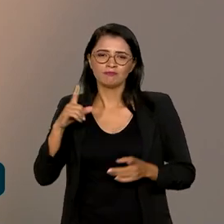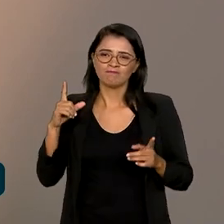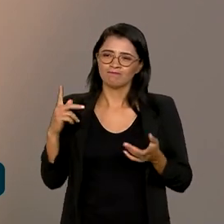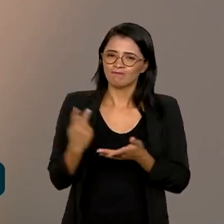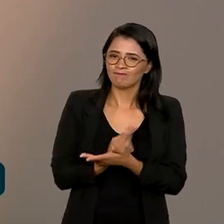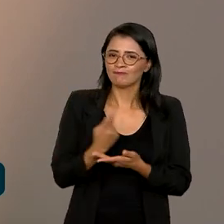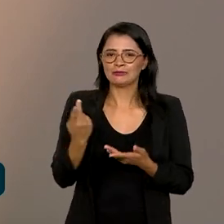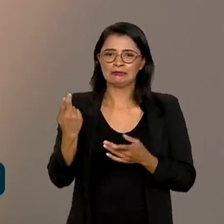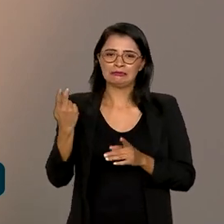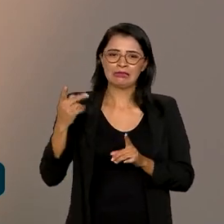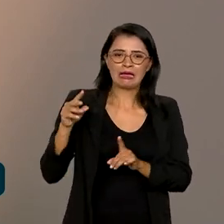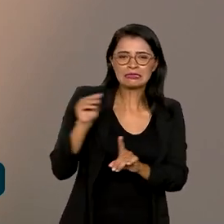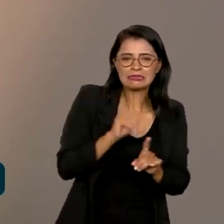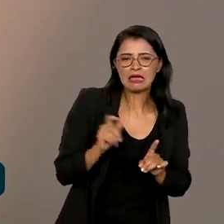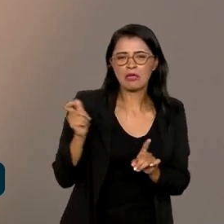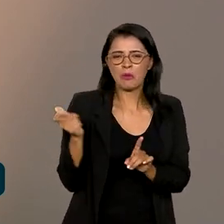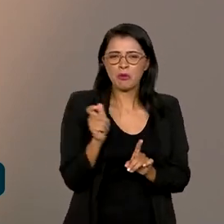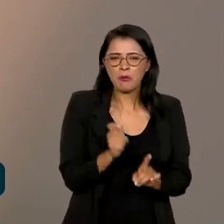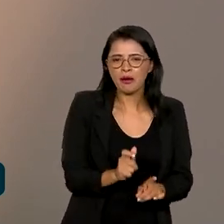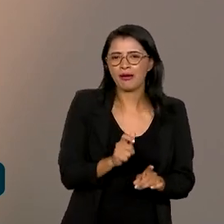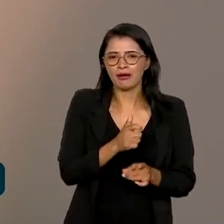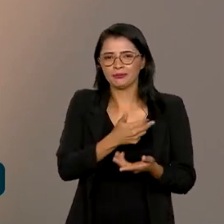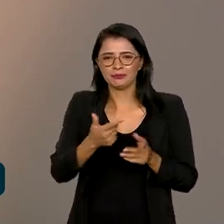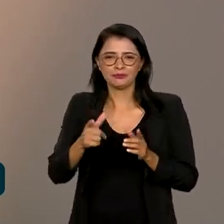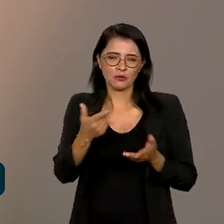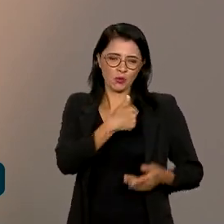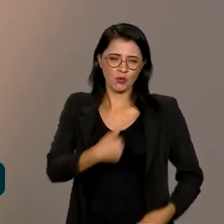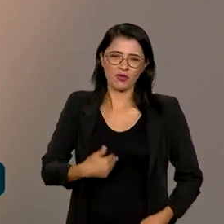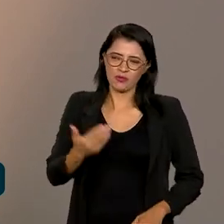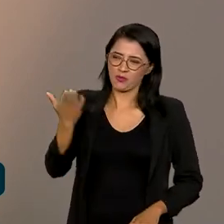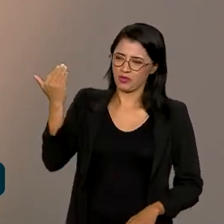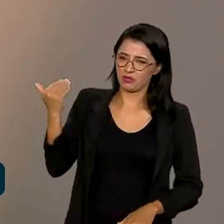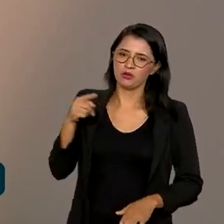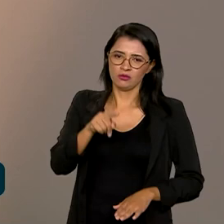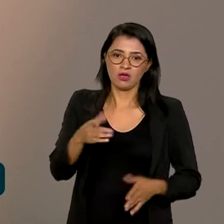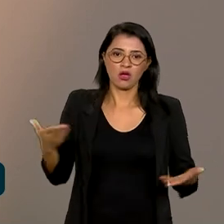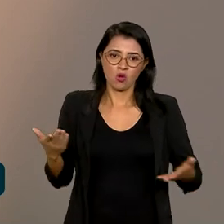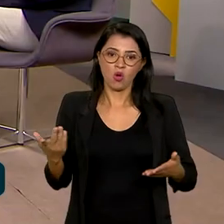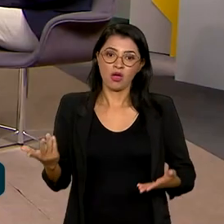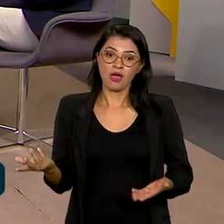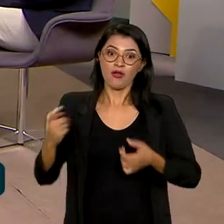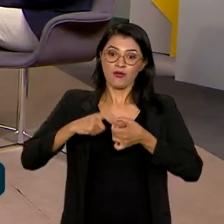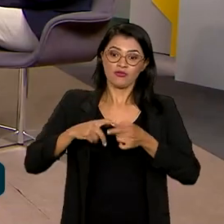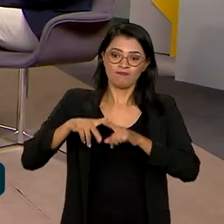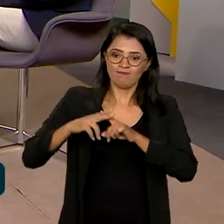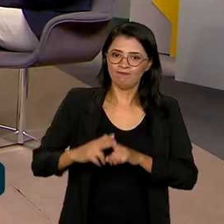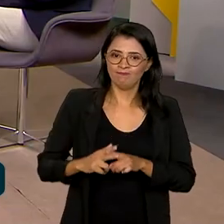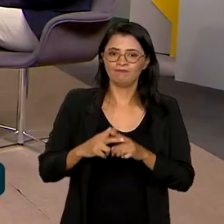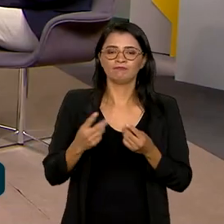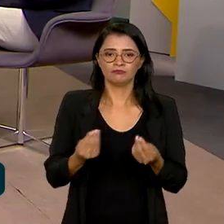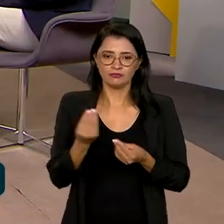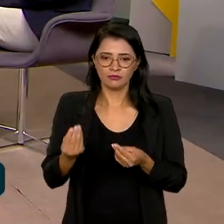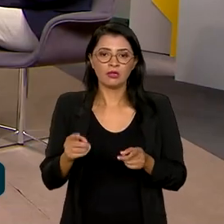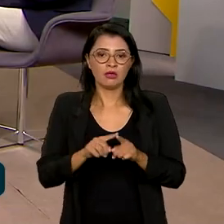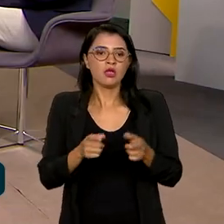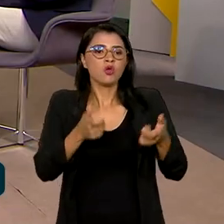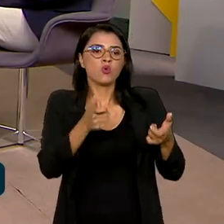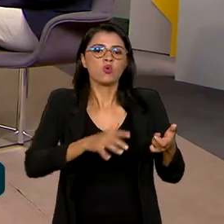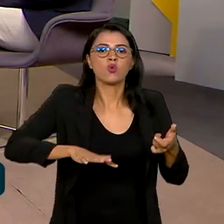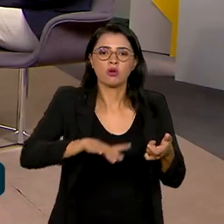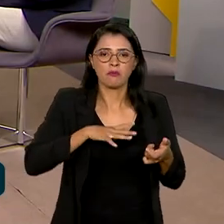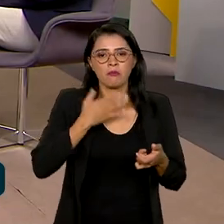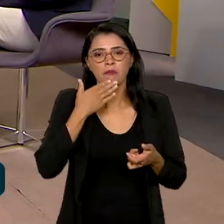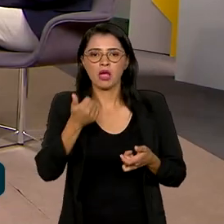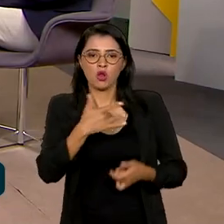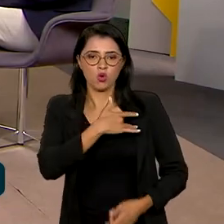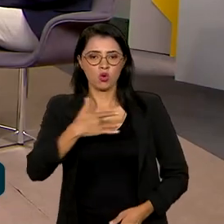de assédio no governo passado. Então, essa é uma ação de reparação já, né? Instalação de um ambiente cada